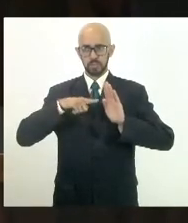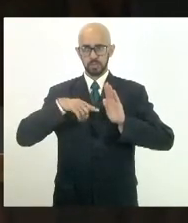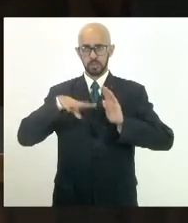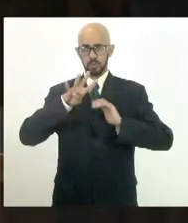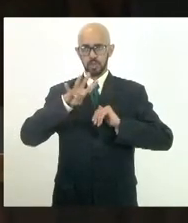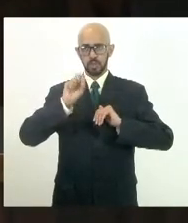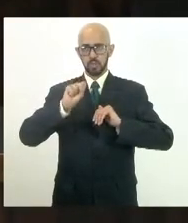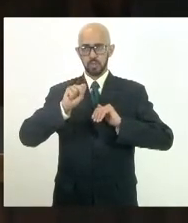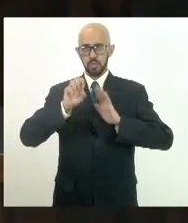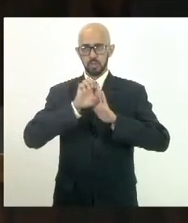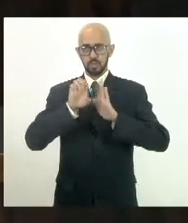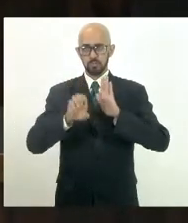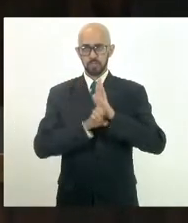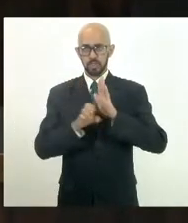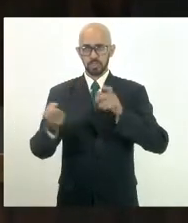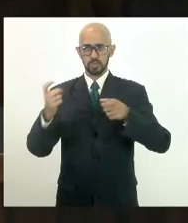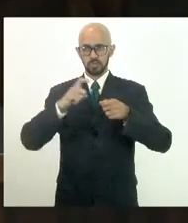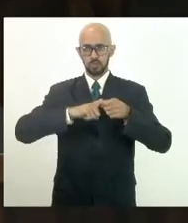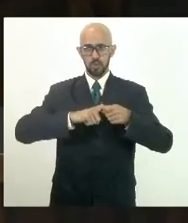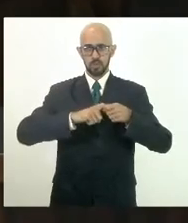emendas e retorna às comissões.